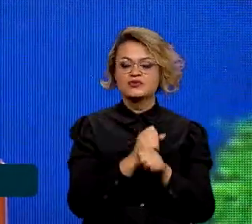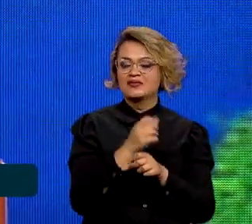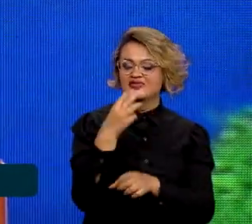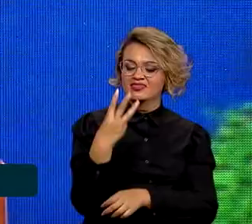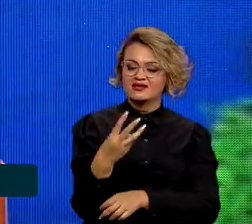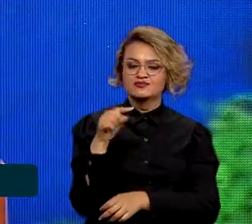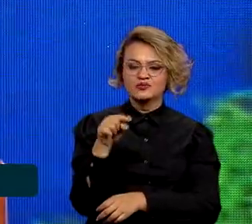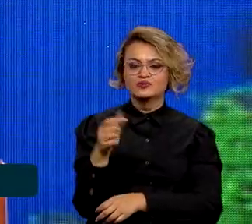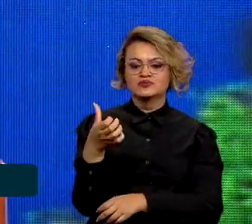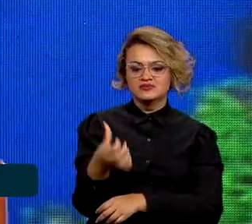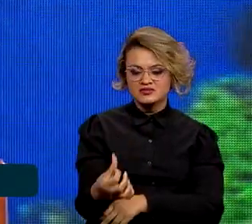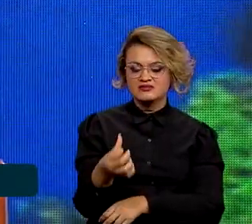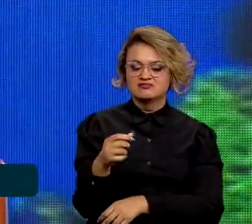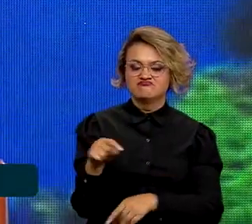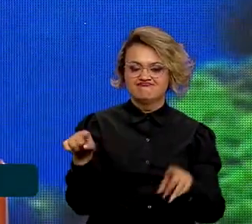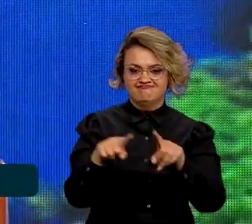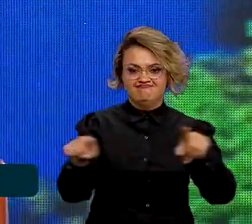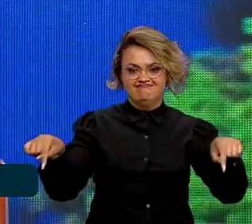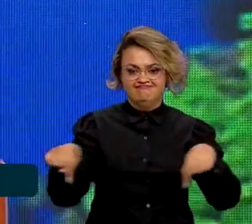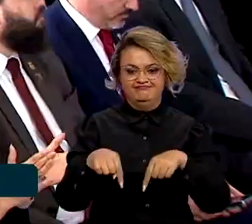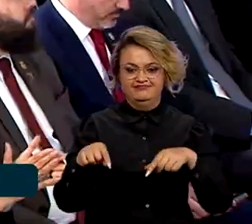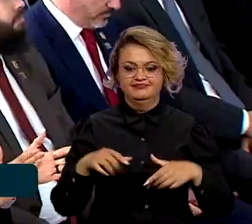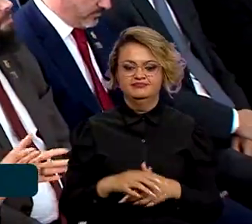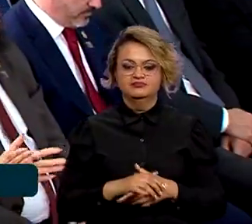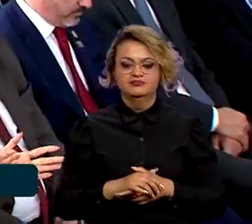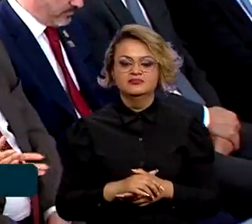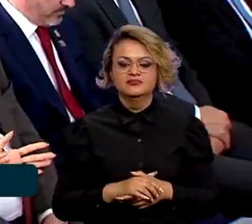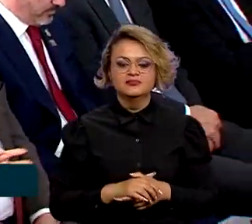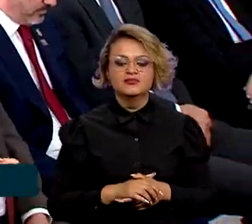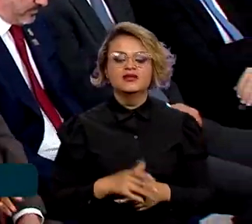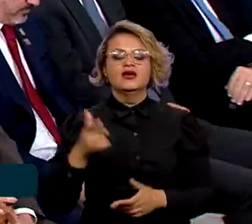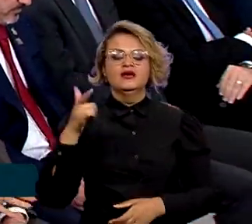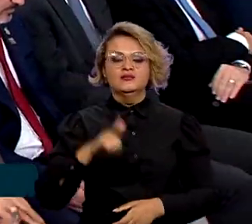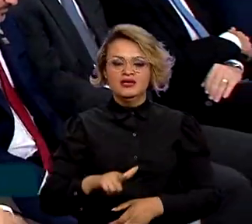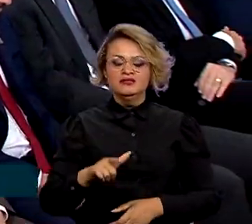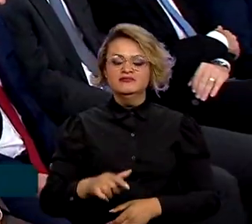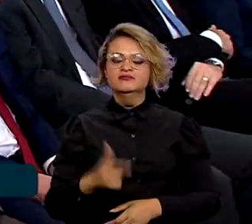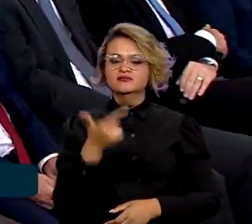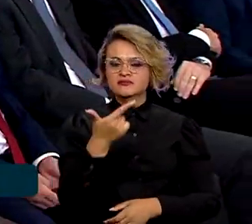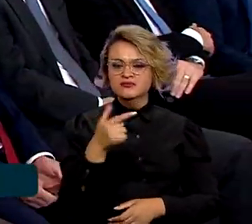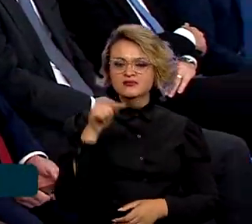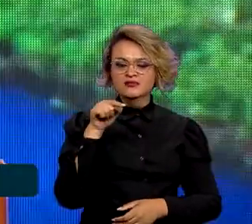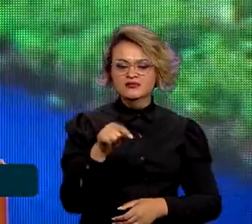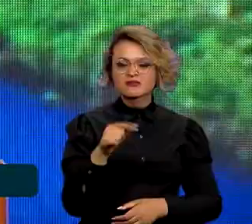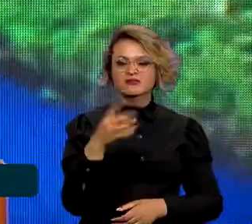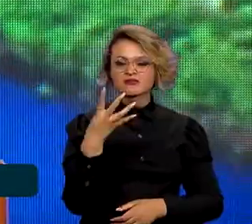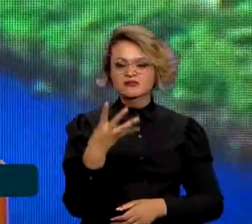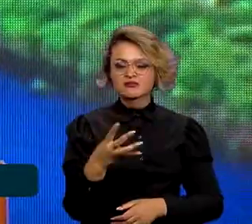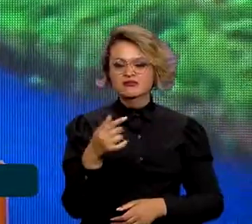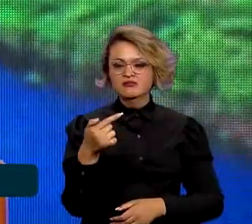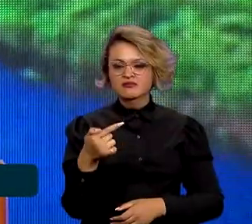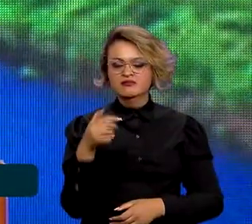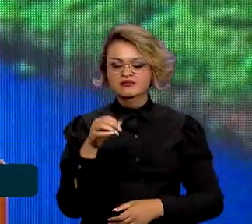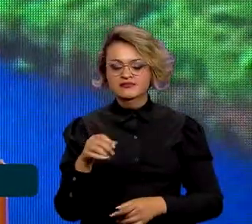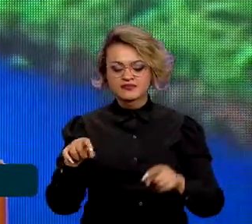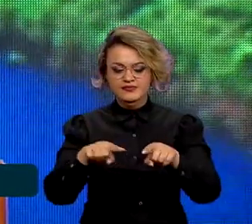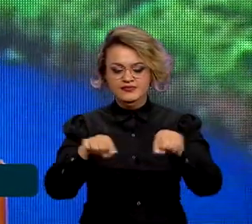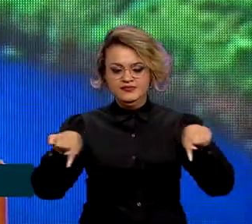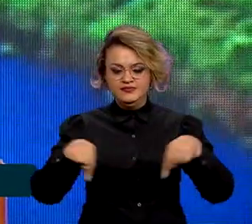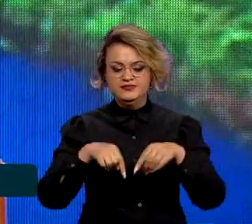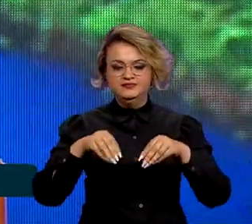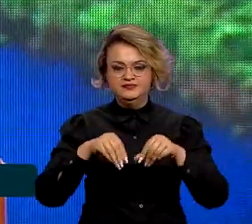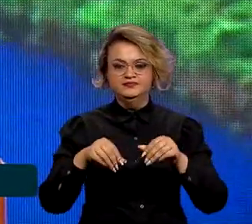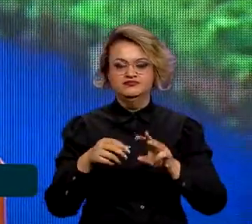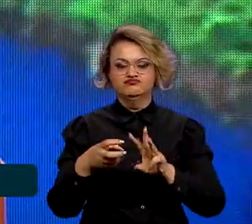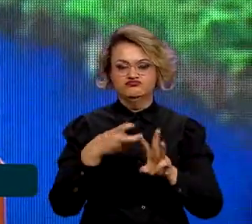,6 milhões de hectares. A destinação de 2.470 hectares para a terra